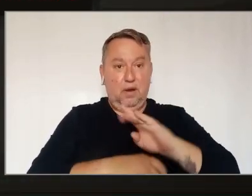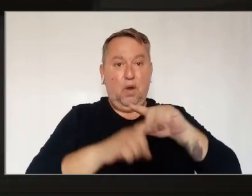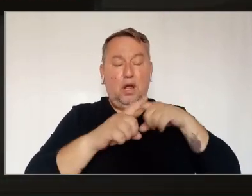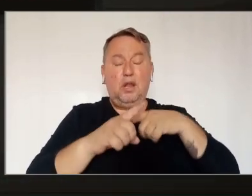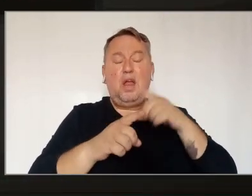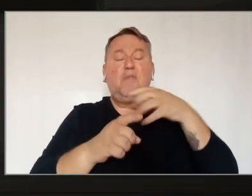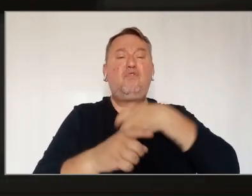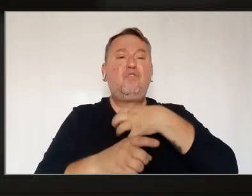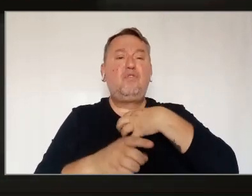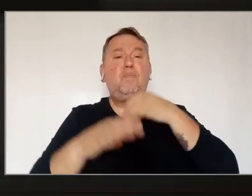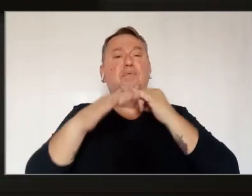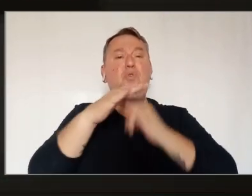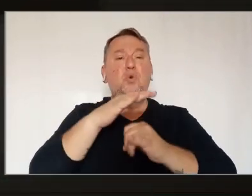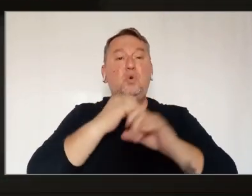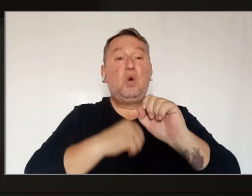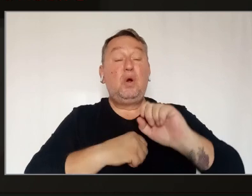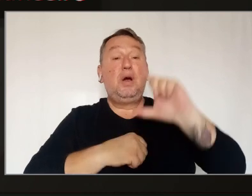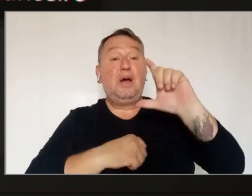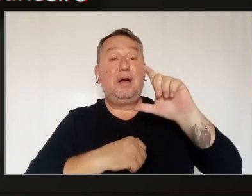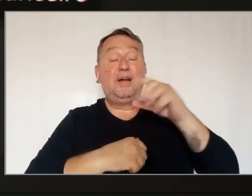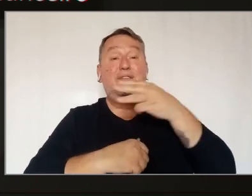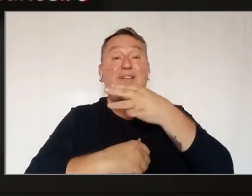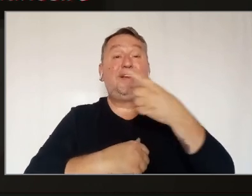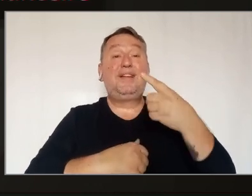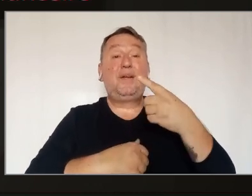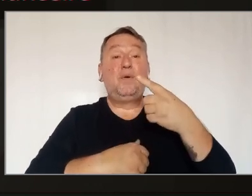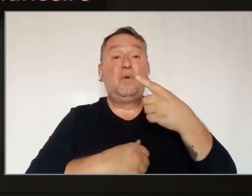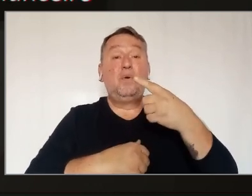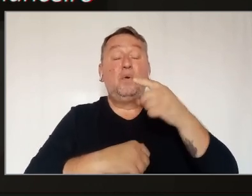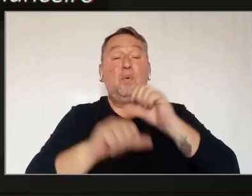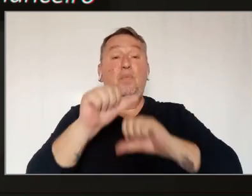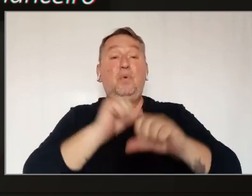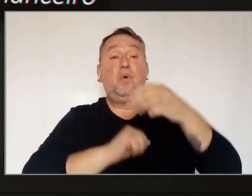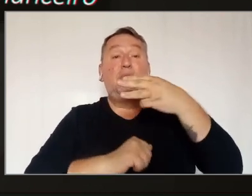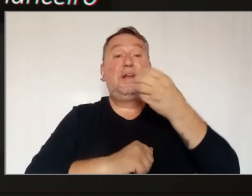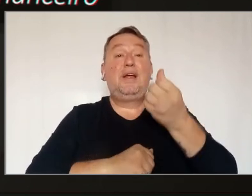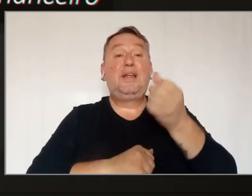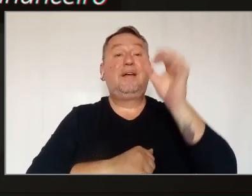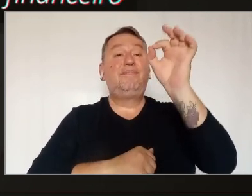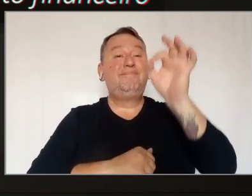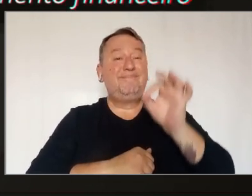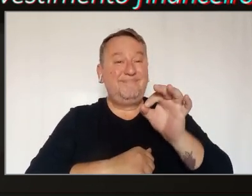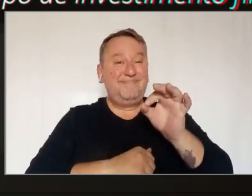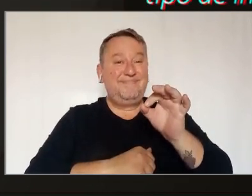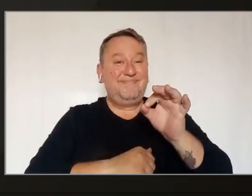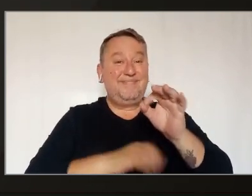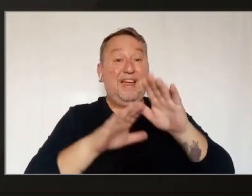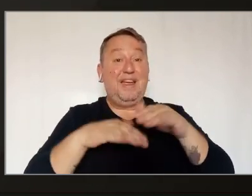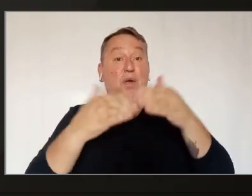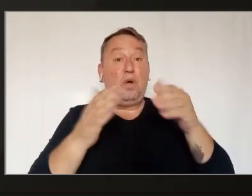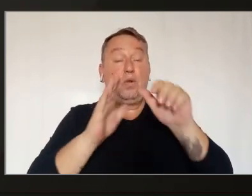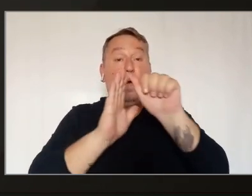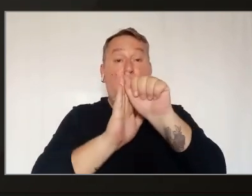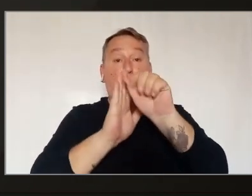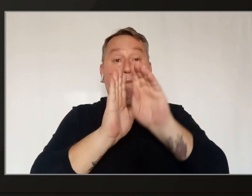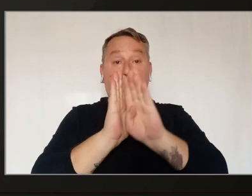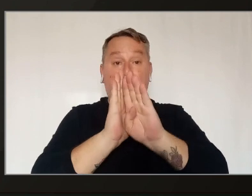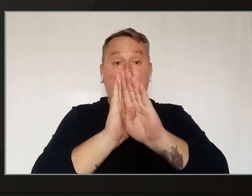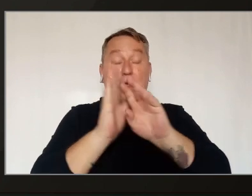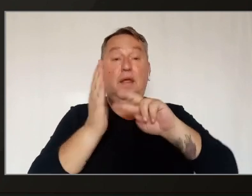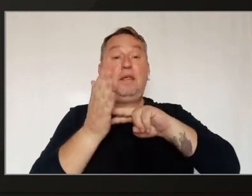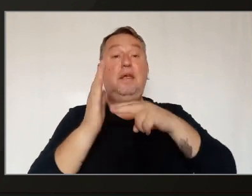financeiro também subiu, de 31% para 36%. E enquanto na classe AB eles são